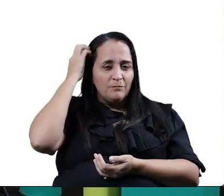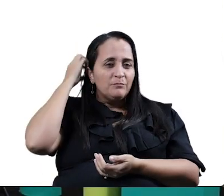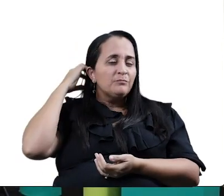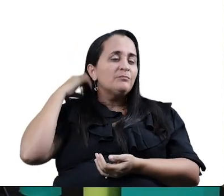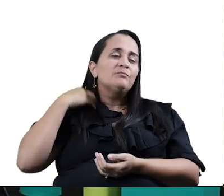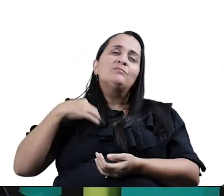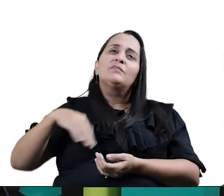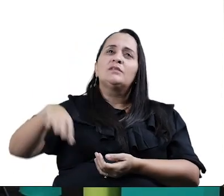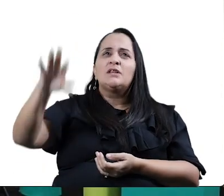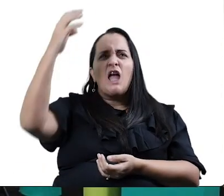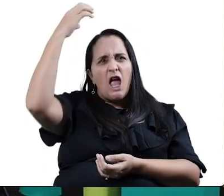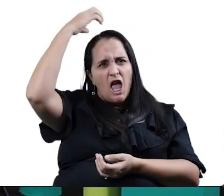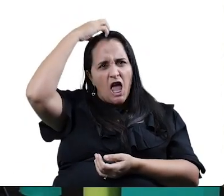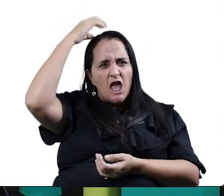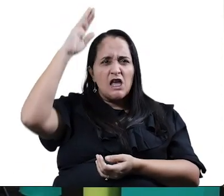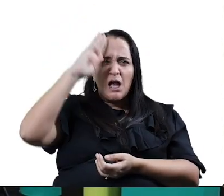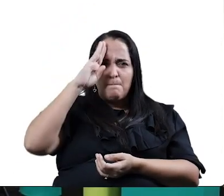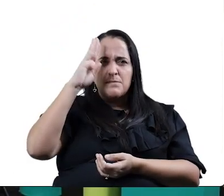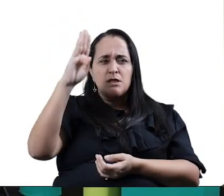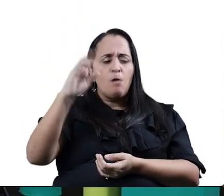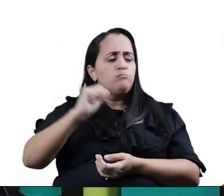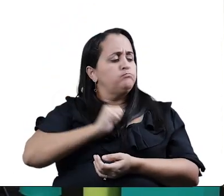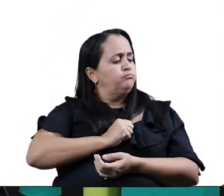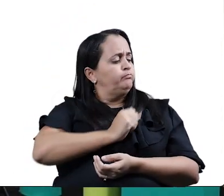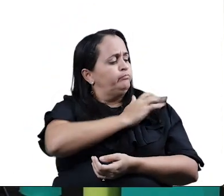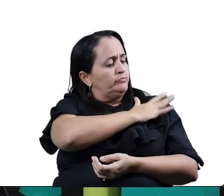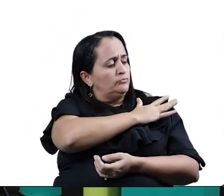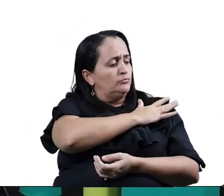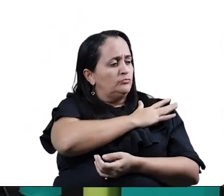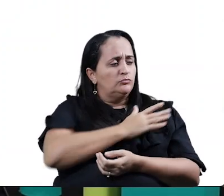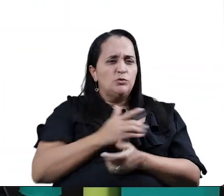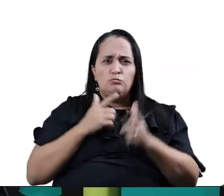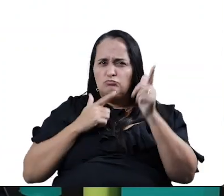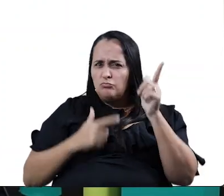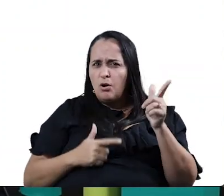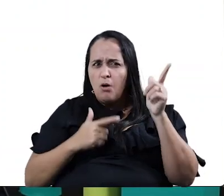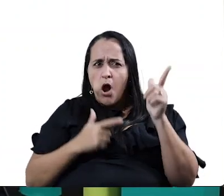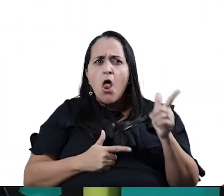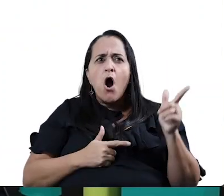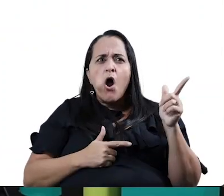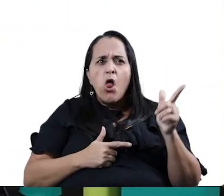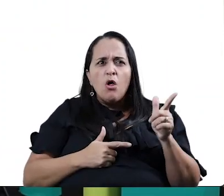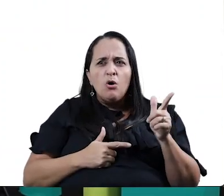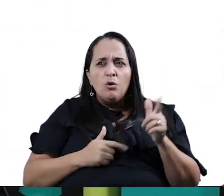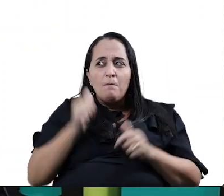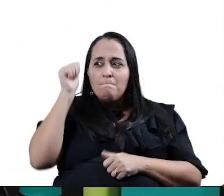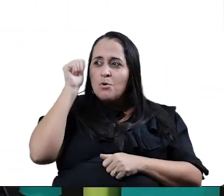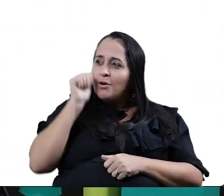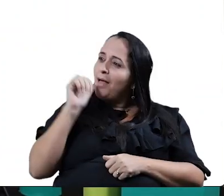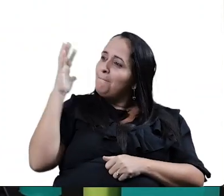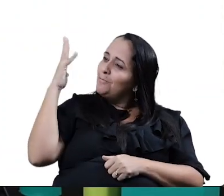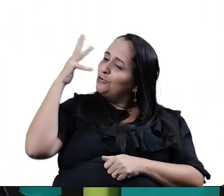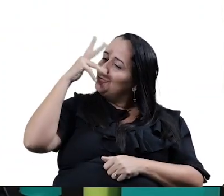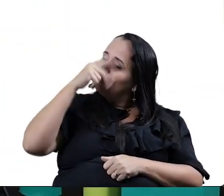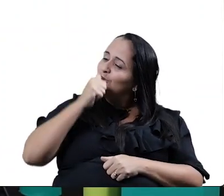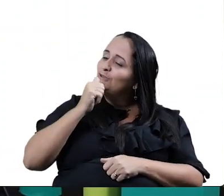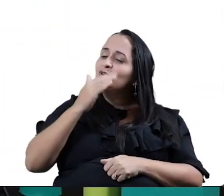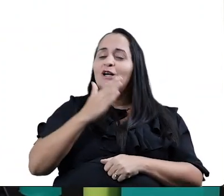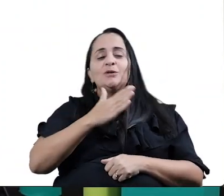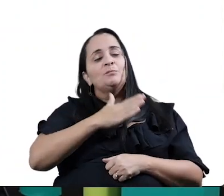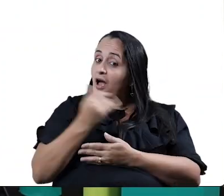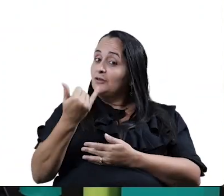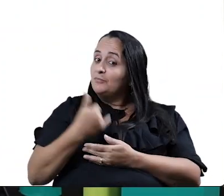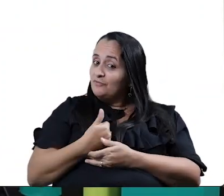Rei Capitão, Soldado Ladrão, Moça Bonita do Meu Coração. Não é isso?